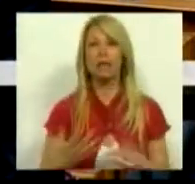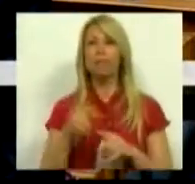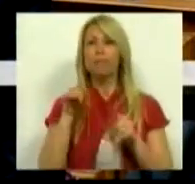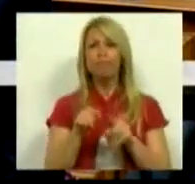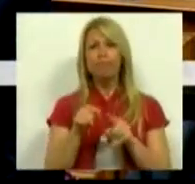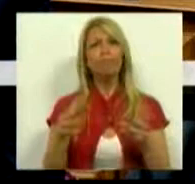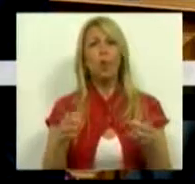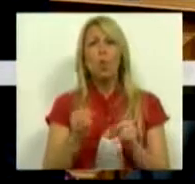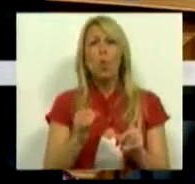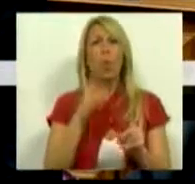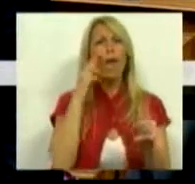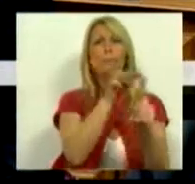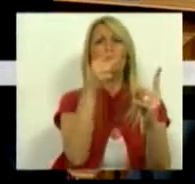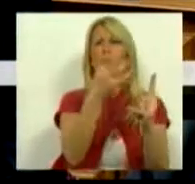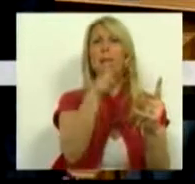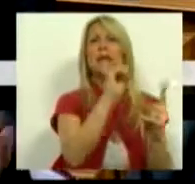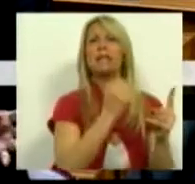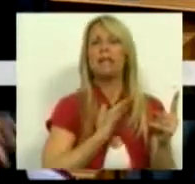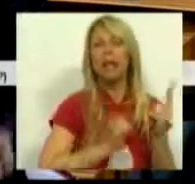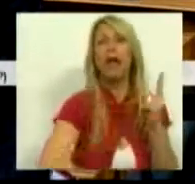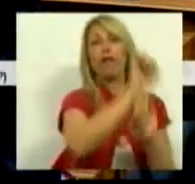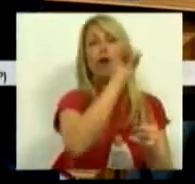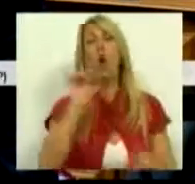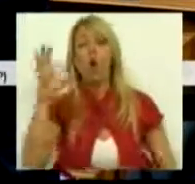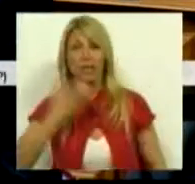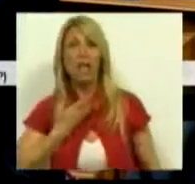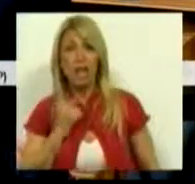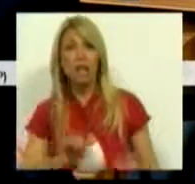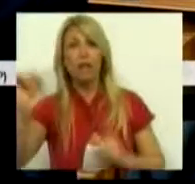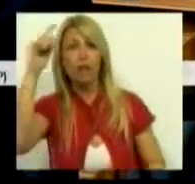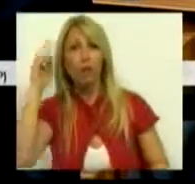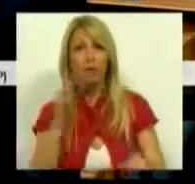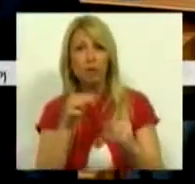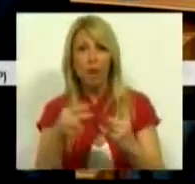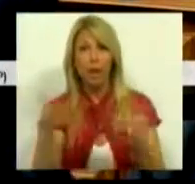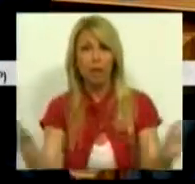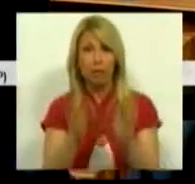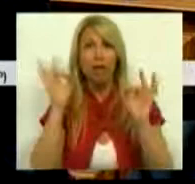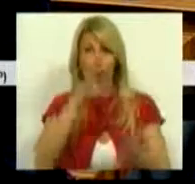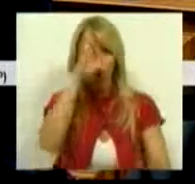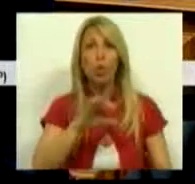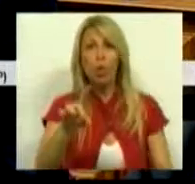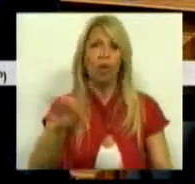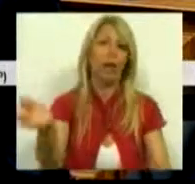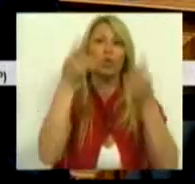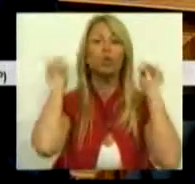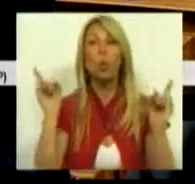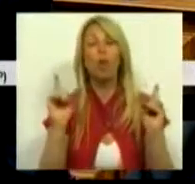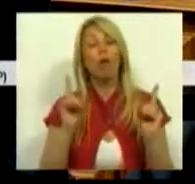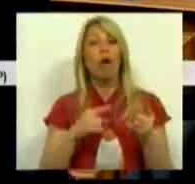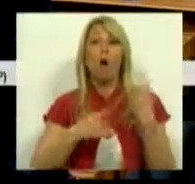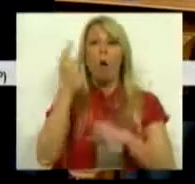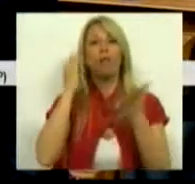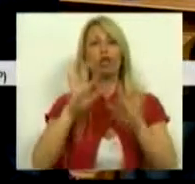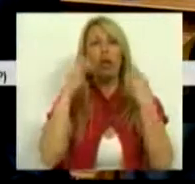perspectiva nem do PSD, nem do CDS, e também não é do próprio Governo, como ontem ficou demonstrado na audição com o Ministro da